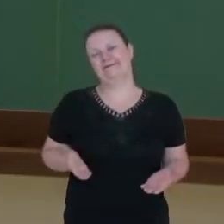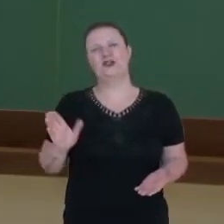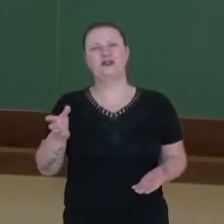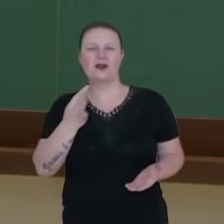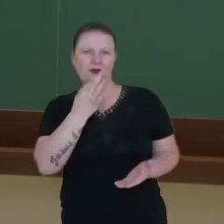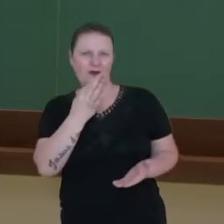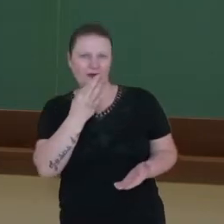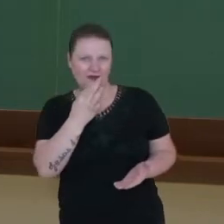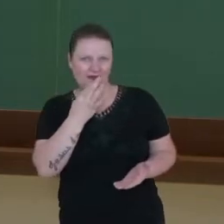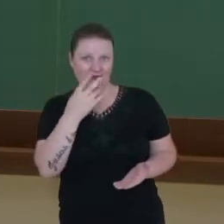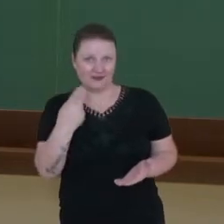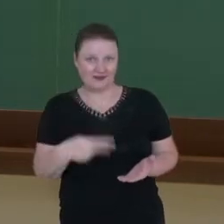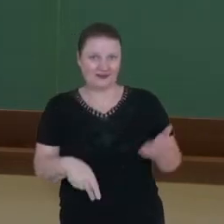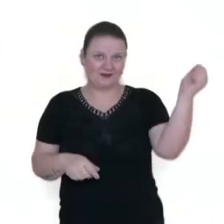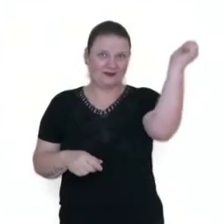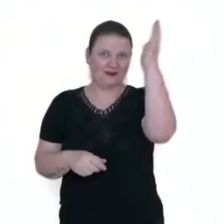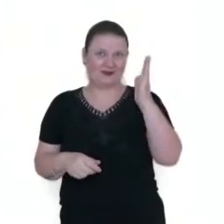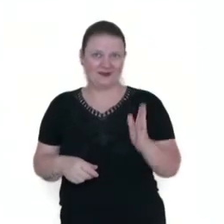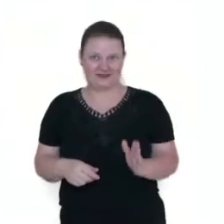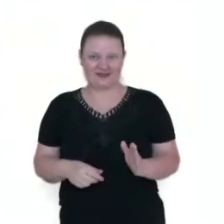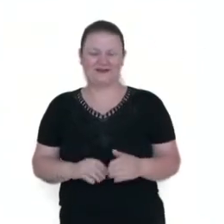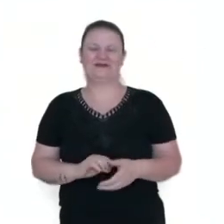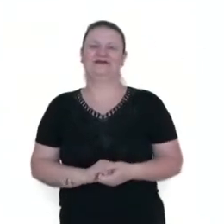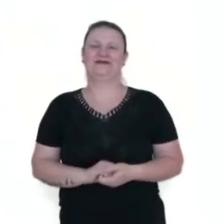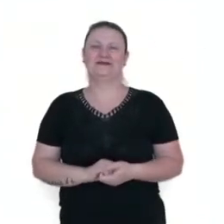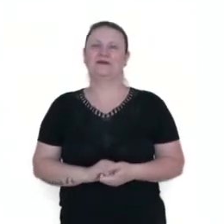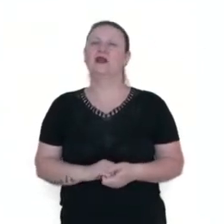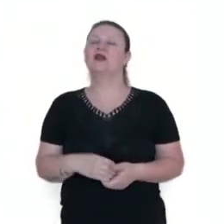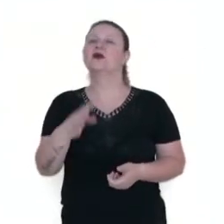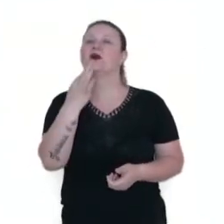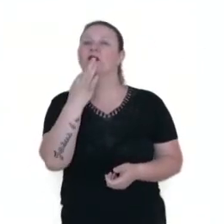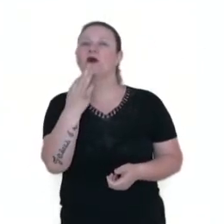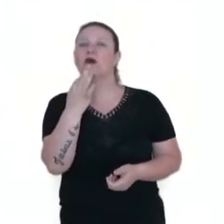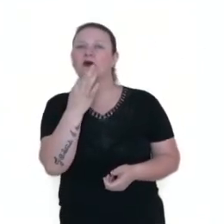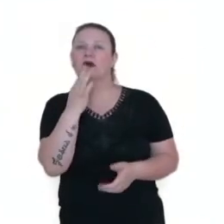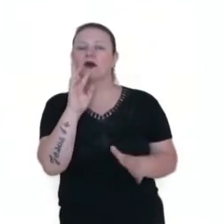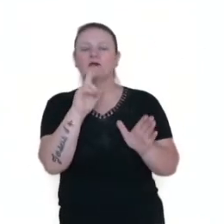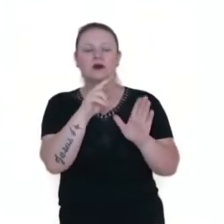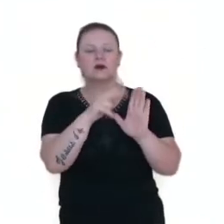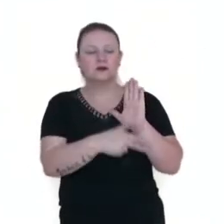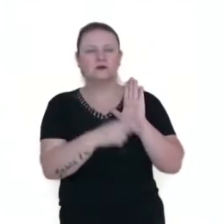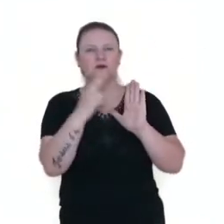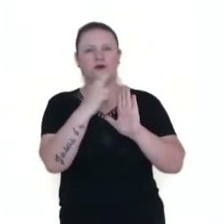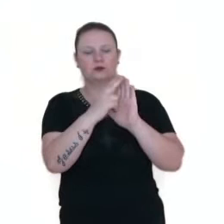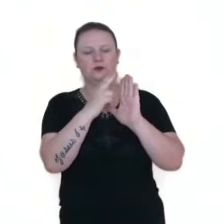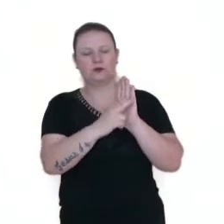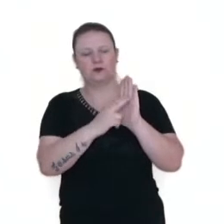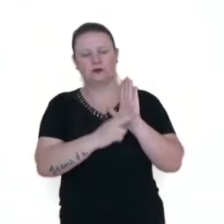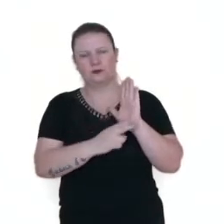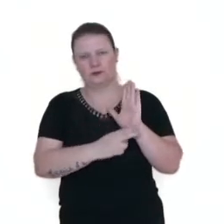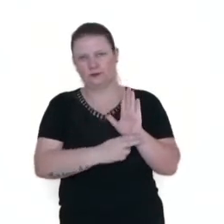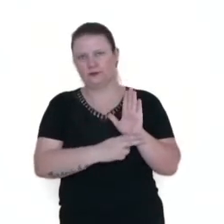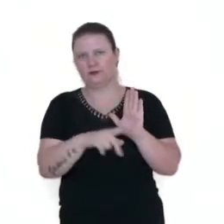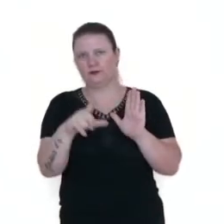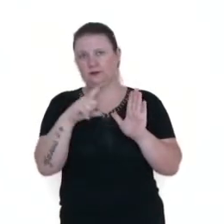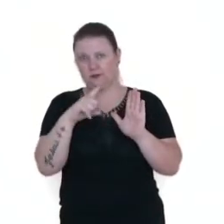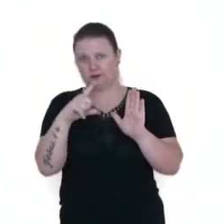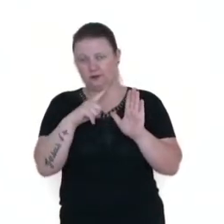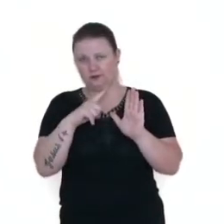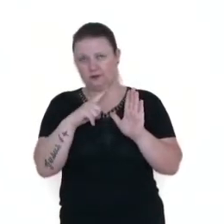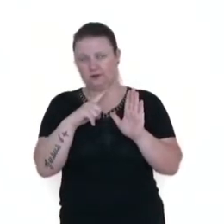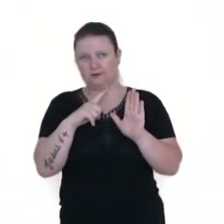popular aqui. Muito popular aqui no Brasil, que é conhecido por vários nomes. Betis, Betis, Taco Ball,